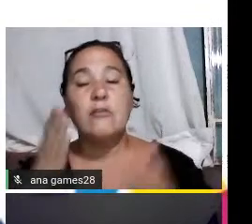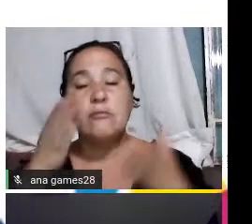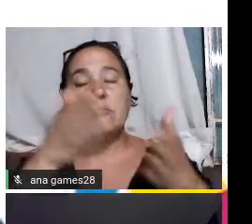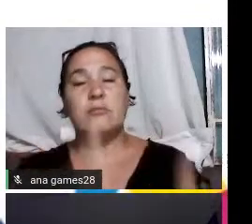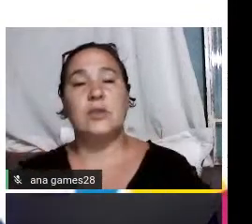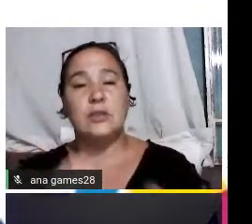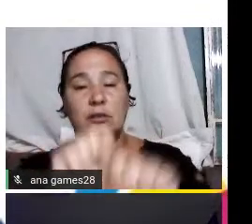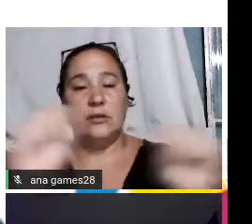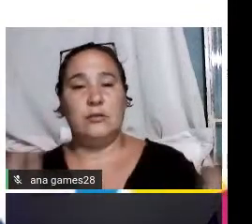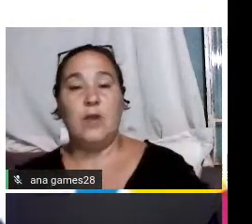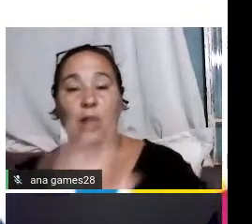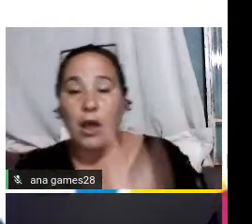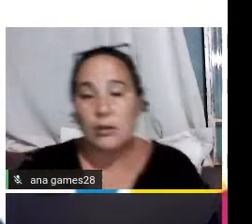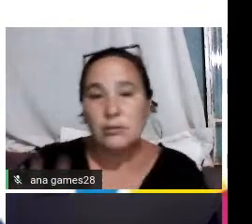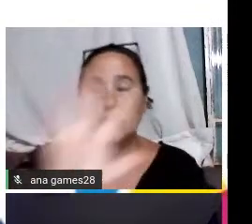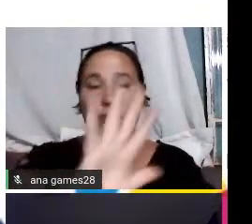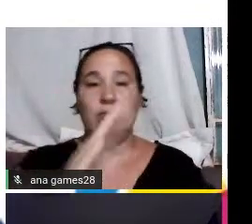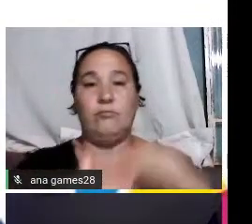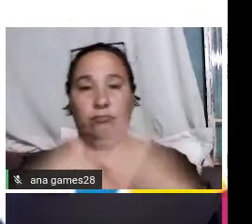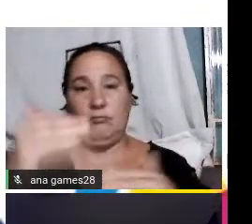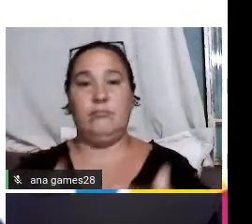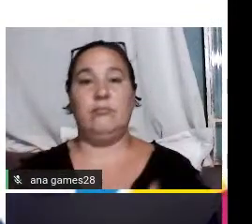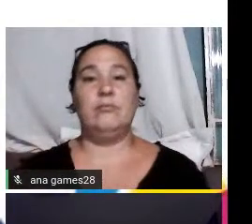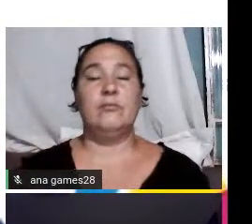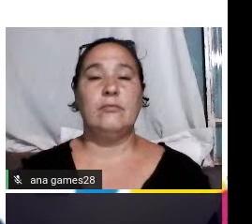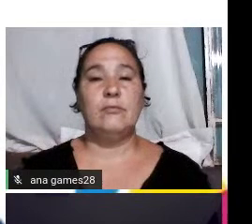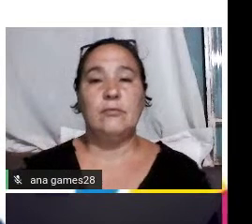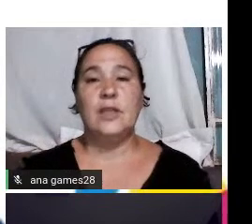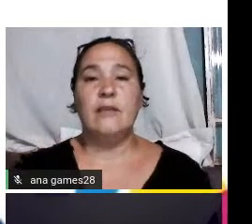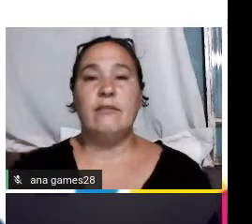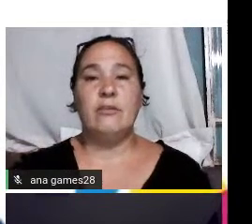com o sistema de mapeamento que a gente desenvolveu próximo